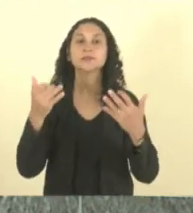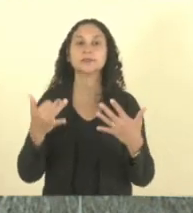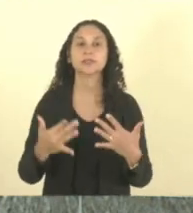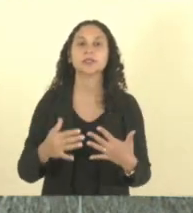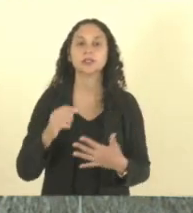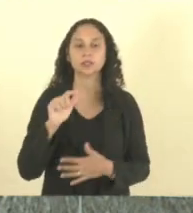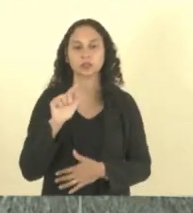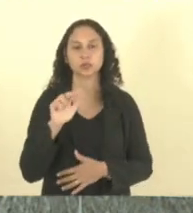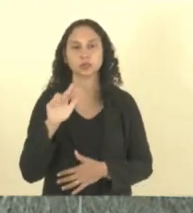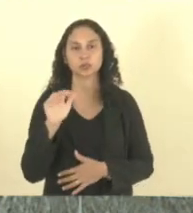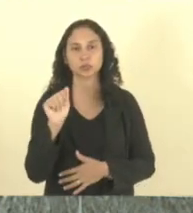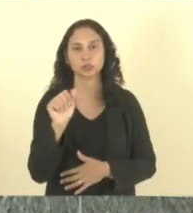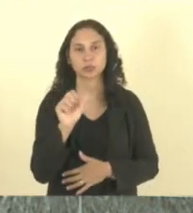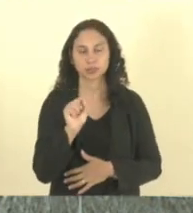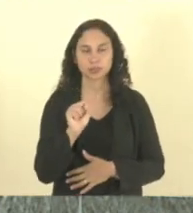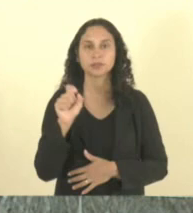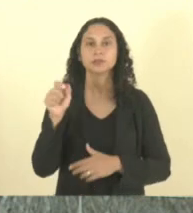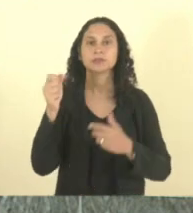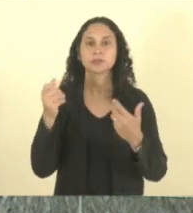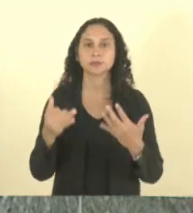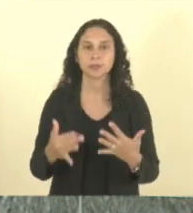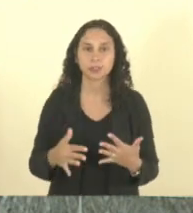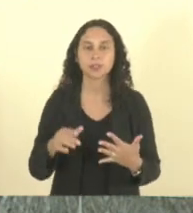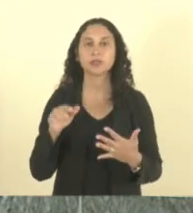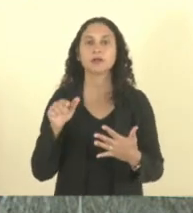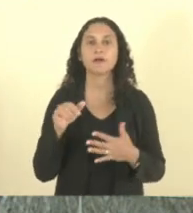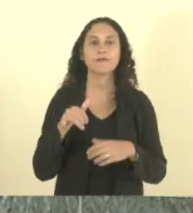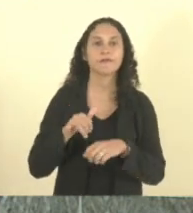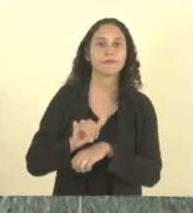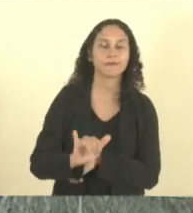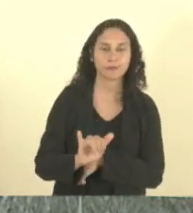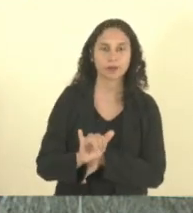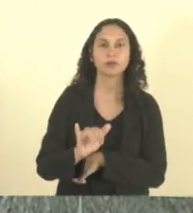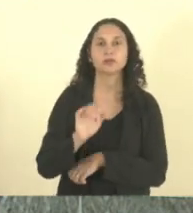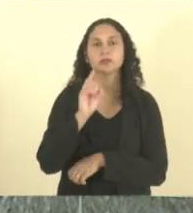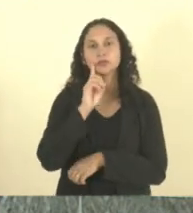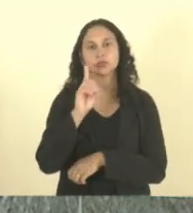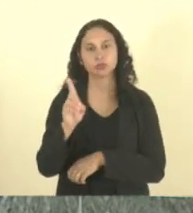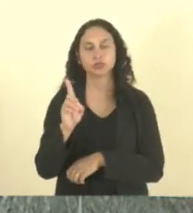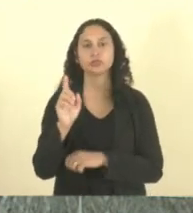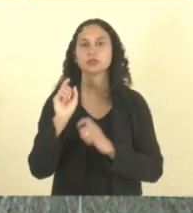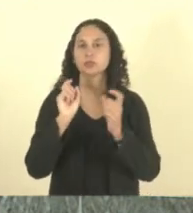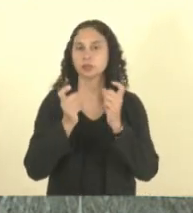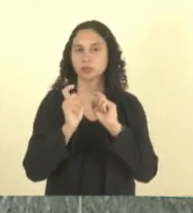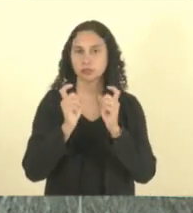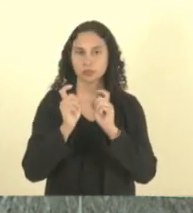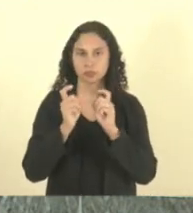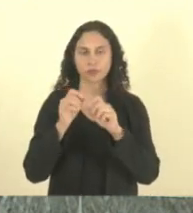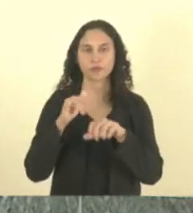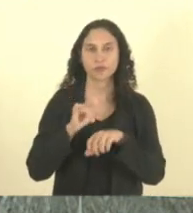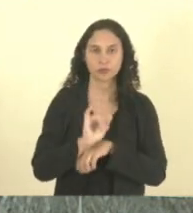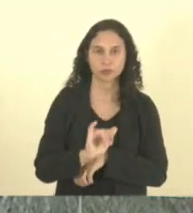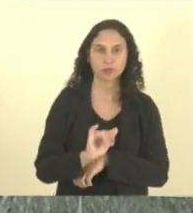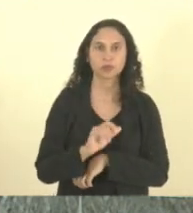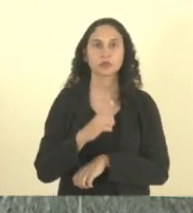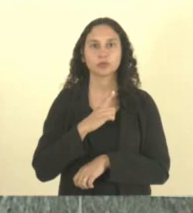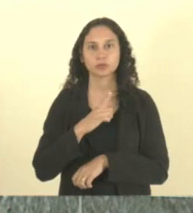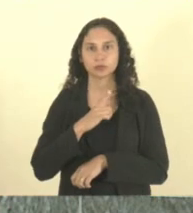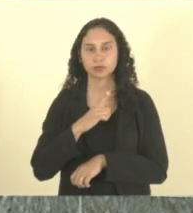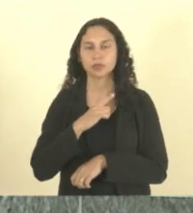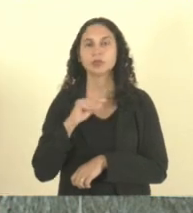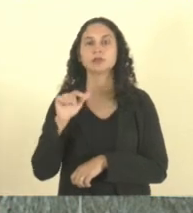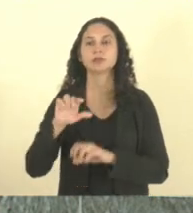ausência na reunião ordinária da comissão realizada no dia 16 de 4 de 24, em razão de necessidade de desenvolvimento de atividades pertinentes ao mandato